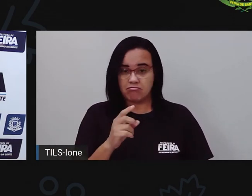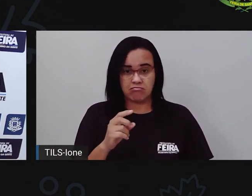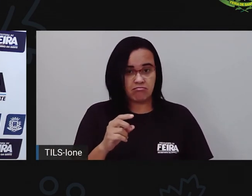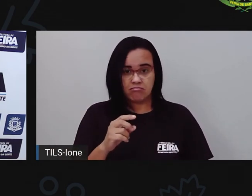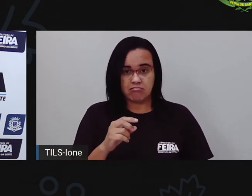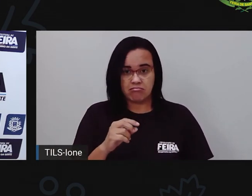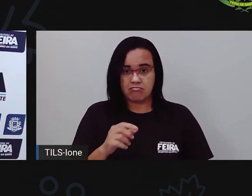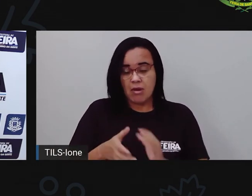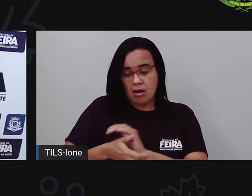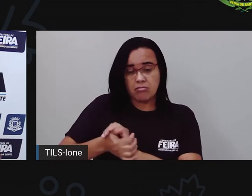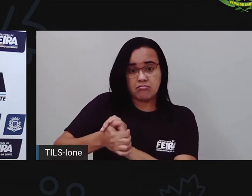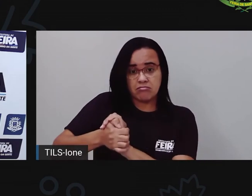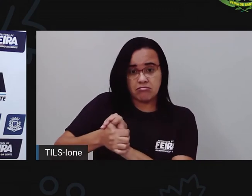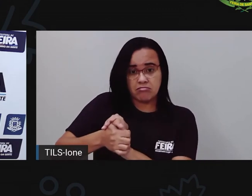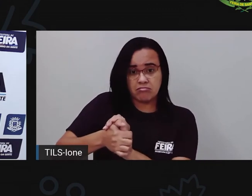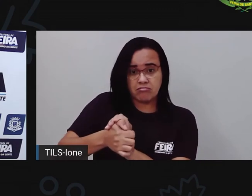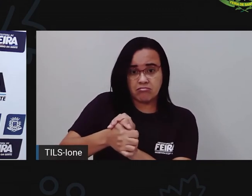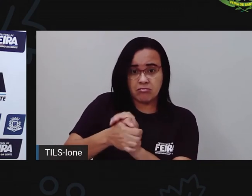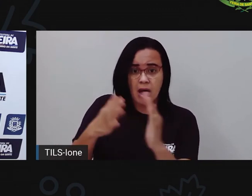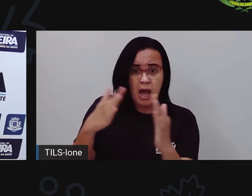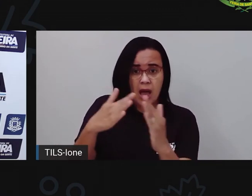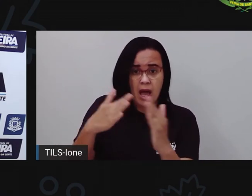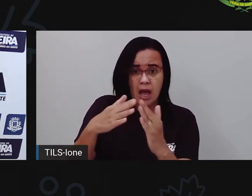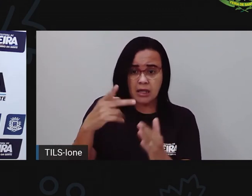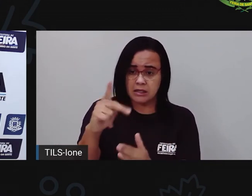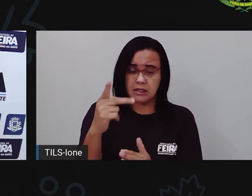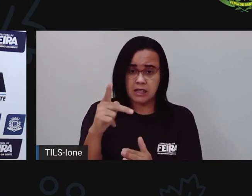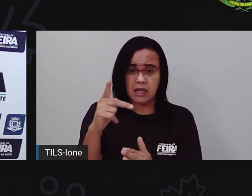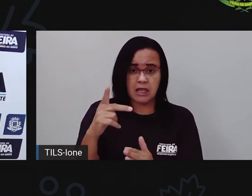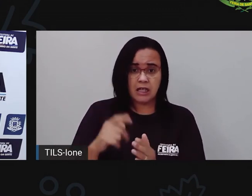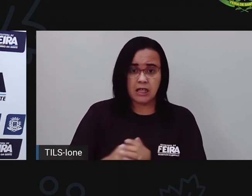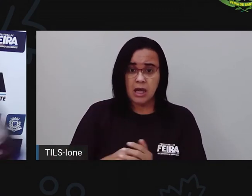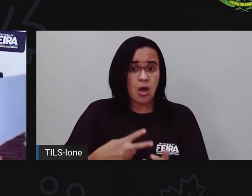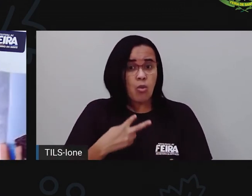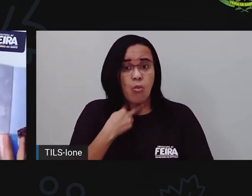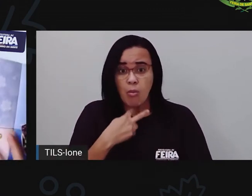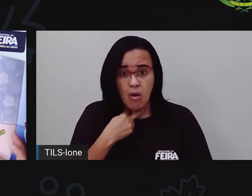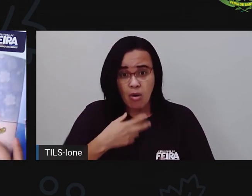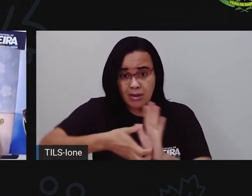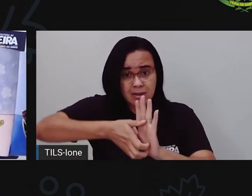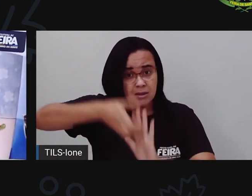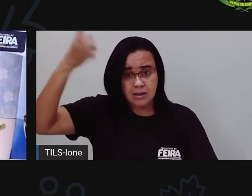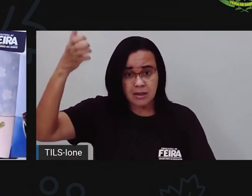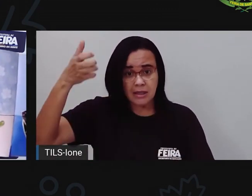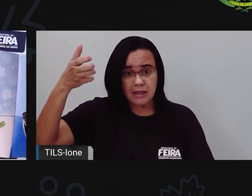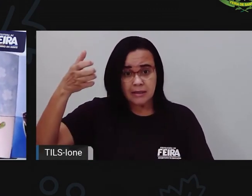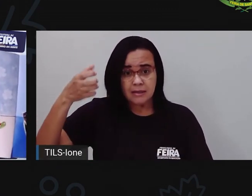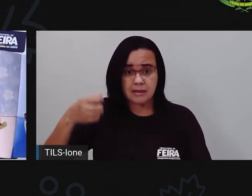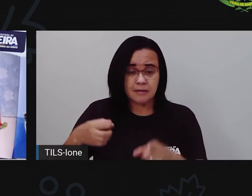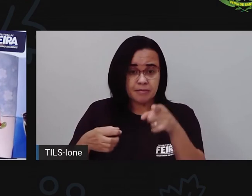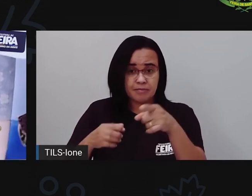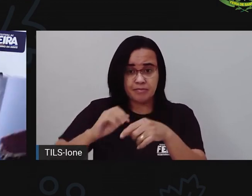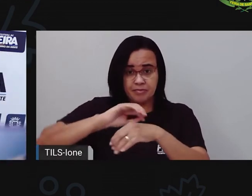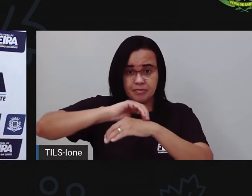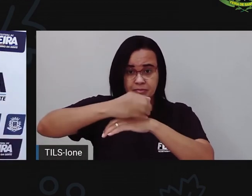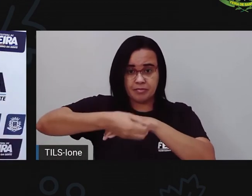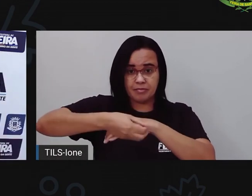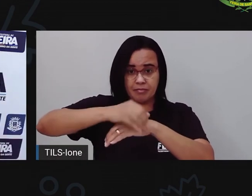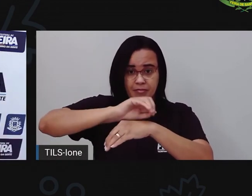de novo. Então, se a gente tirar a carapaça, né? Da tartaruga, se a gente tirar essa partezinha aqui dela,